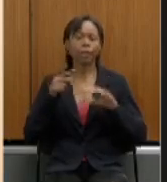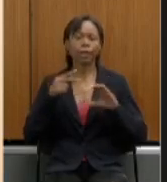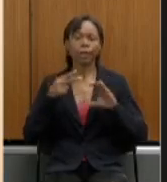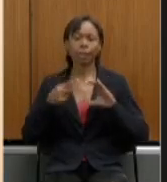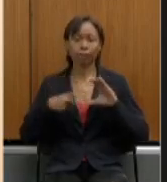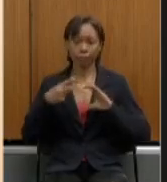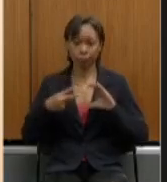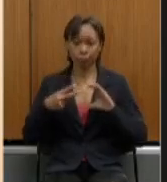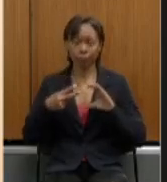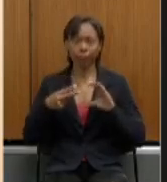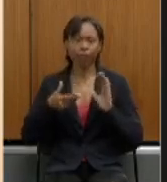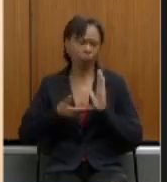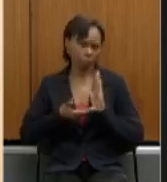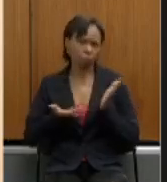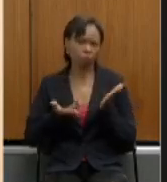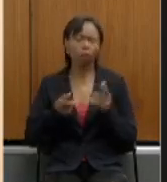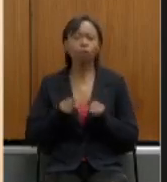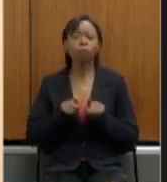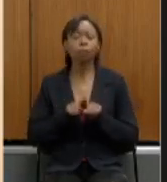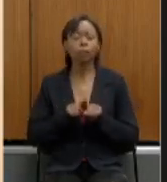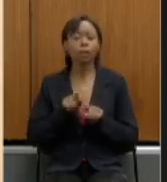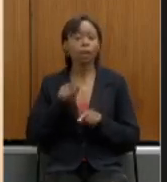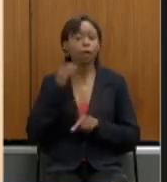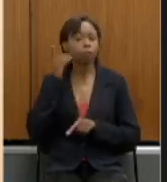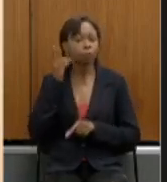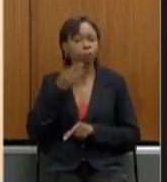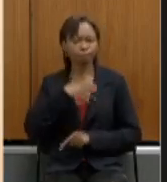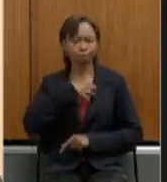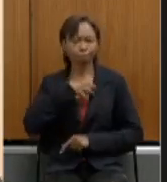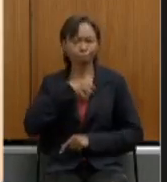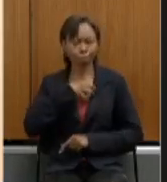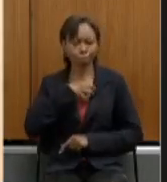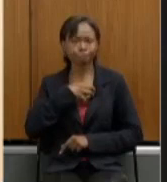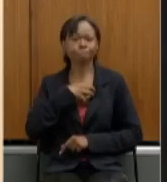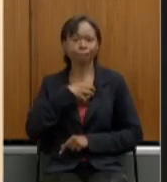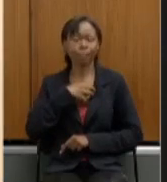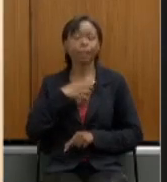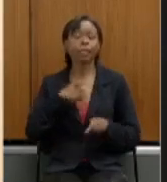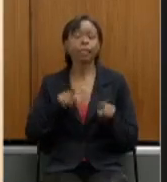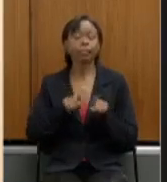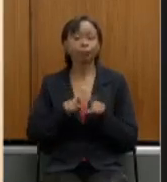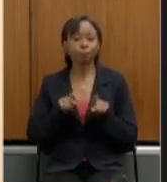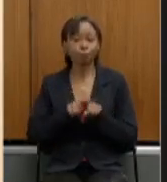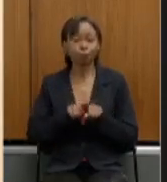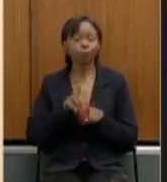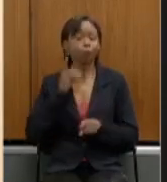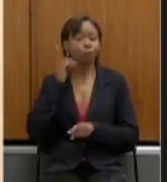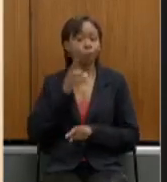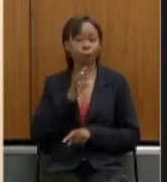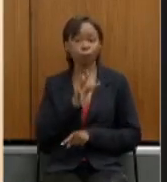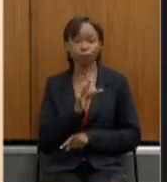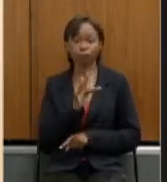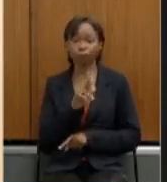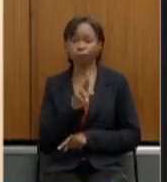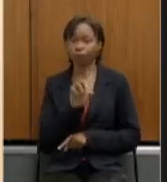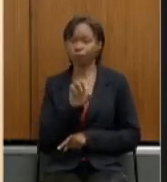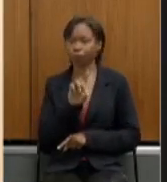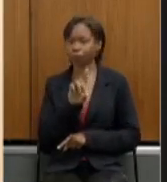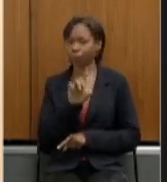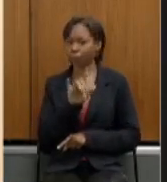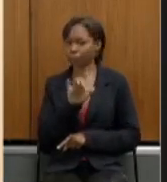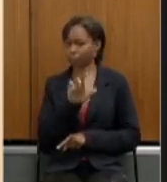da Bahia e ao deputado Frederico Antunes líder do governo